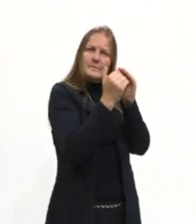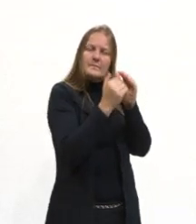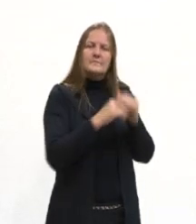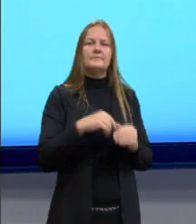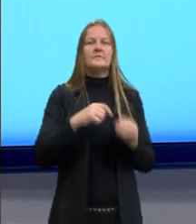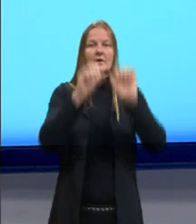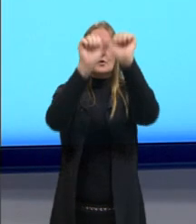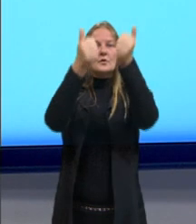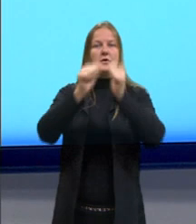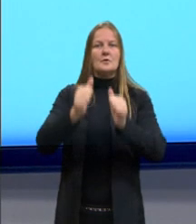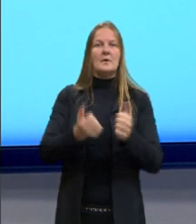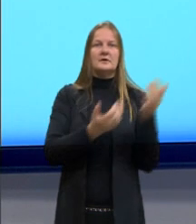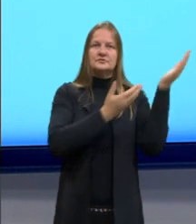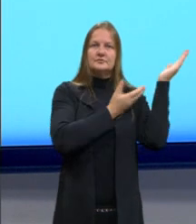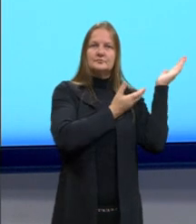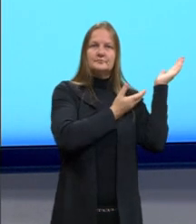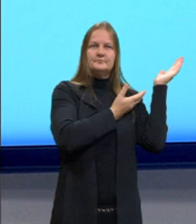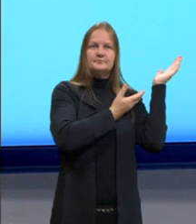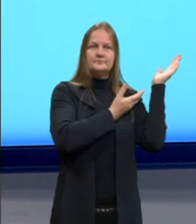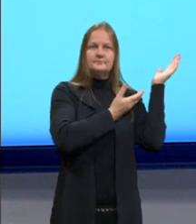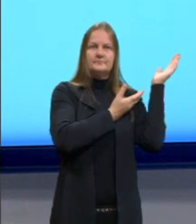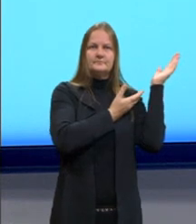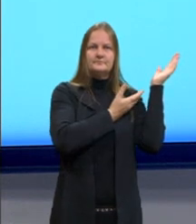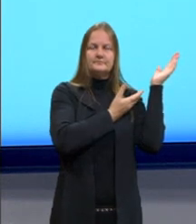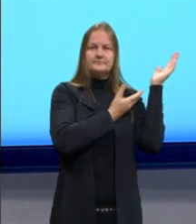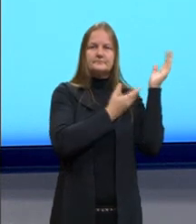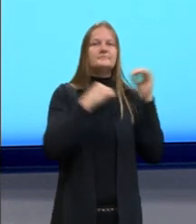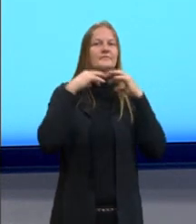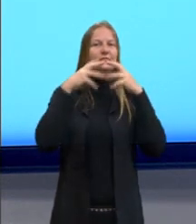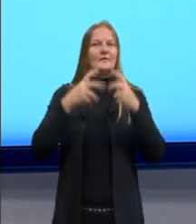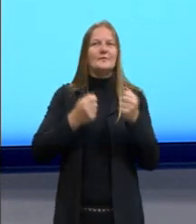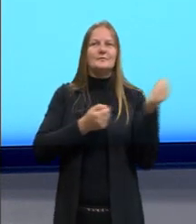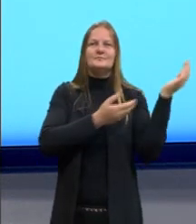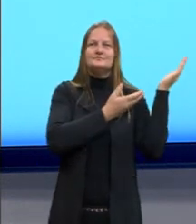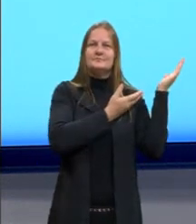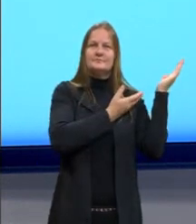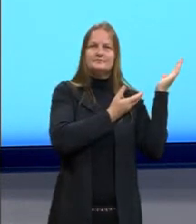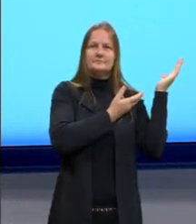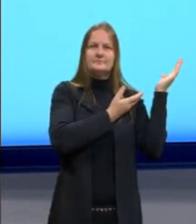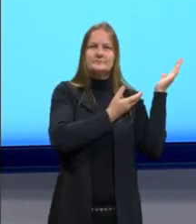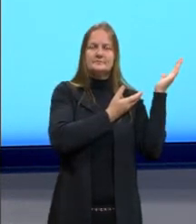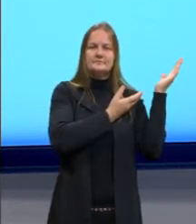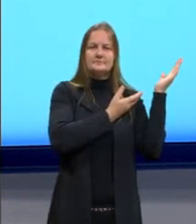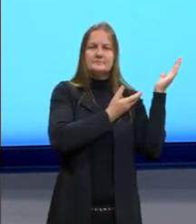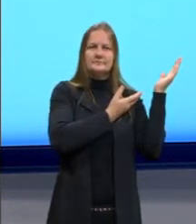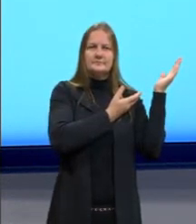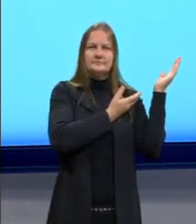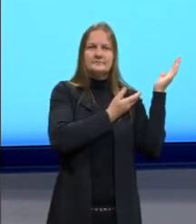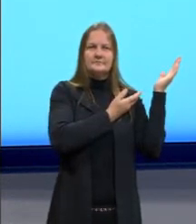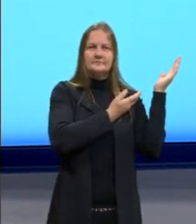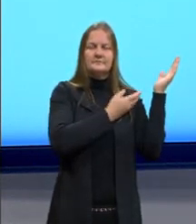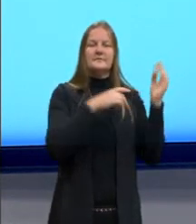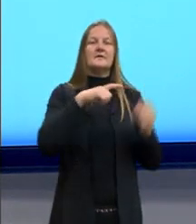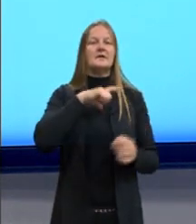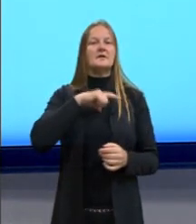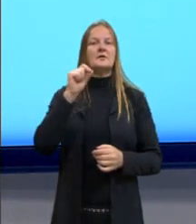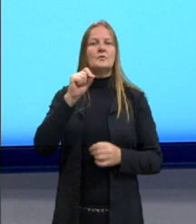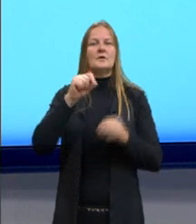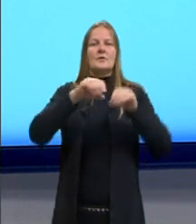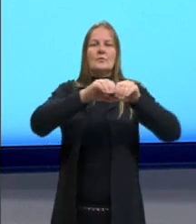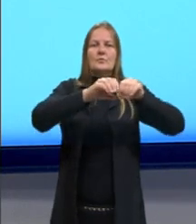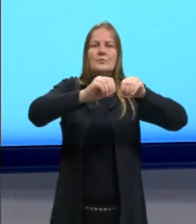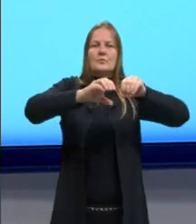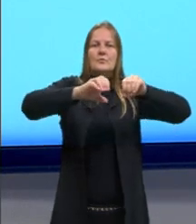imagem nós podemos ver um bichinho chamado anfiox. Então temos o cordão